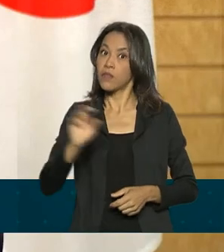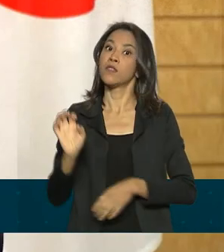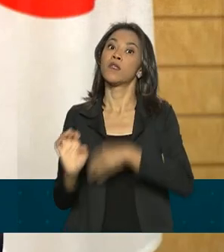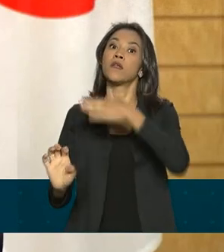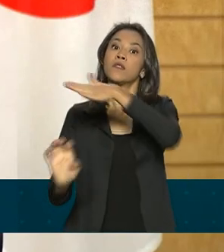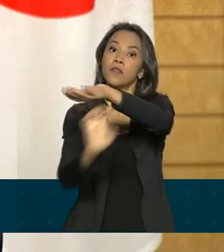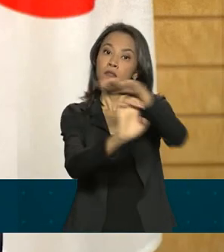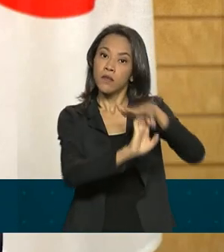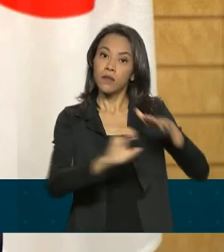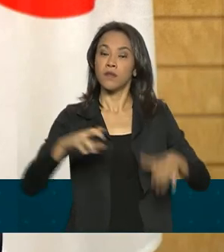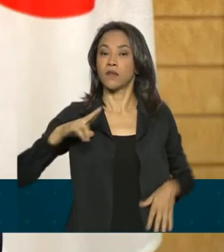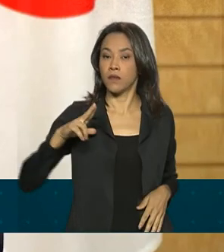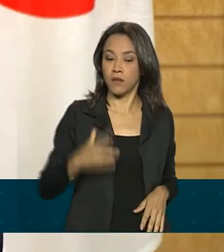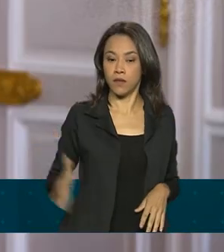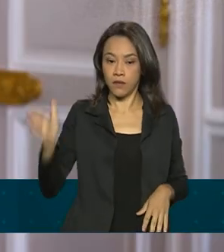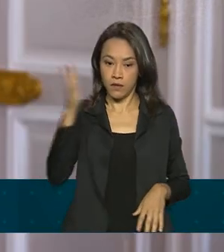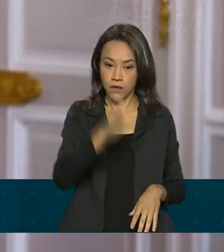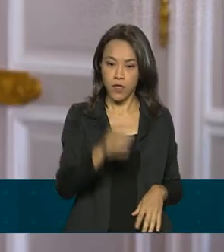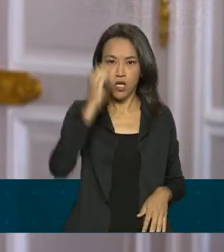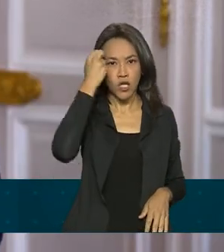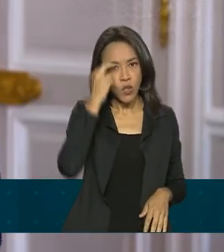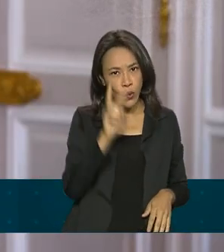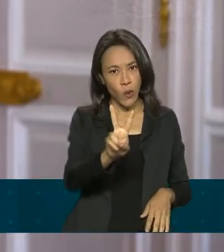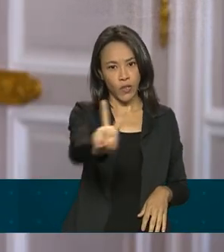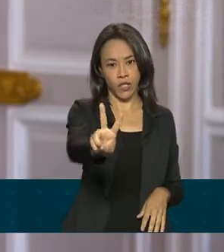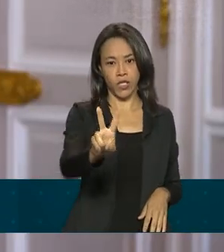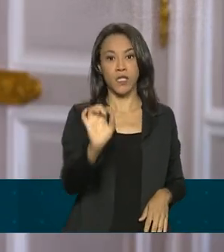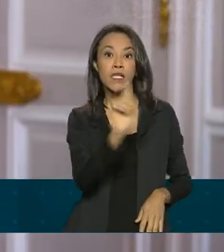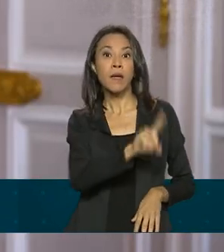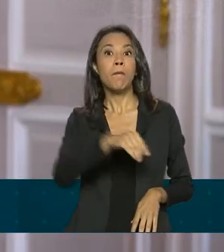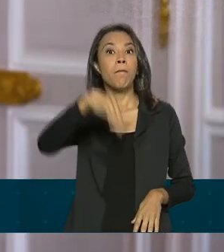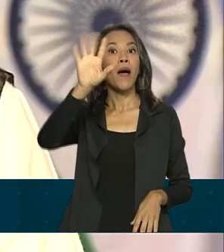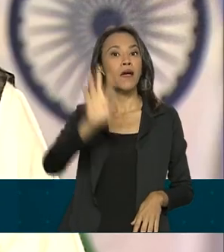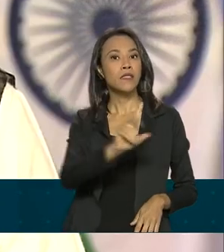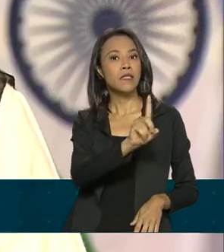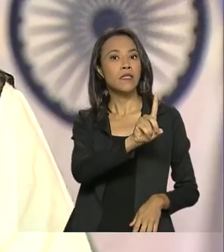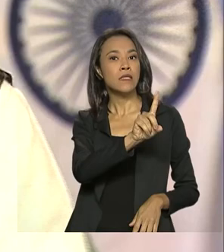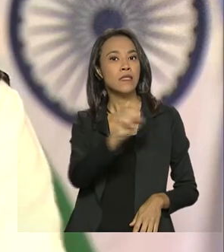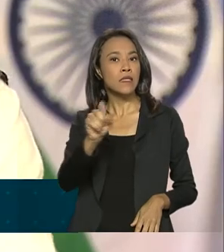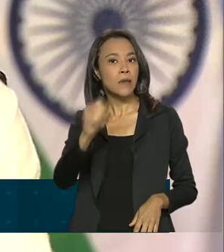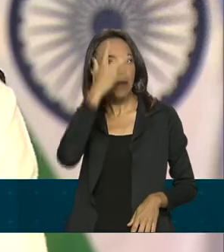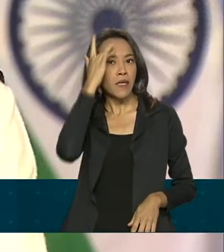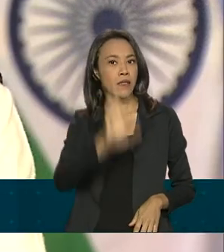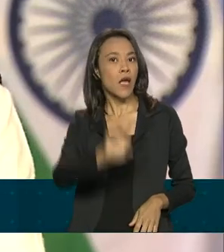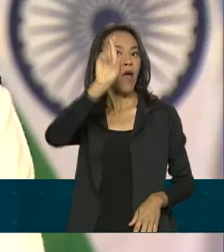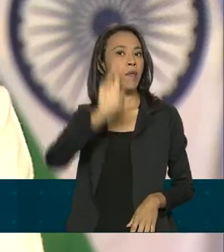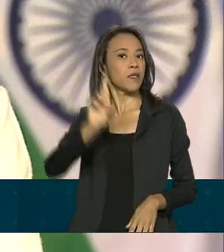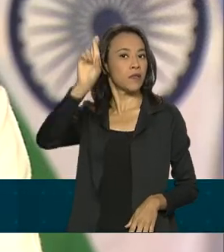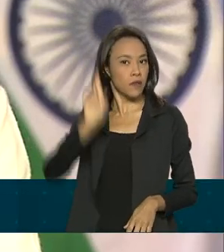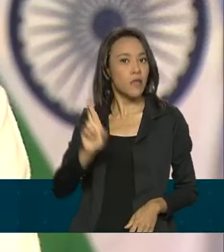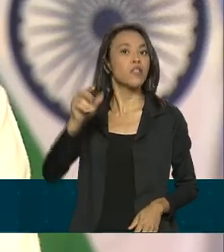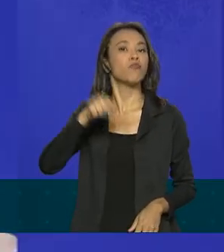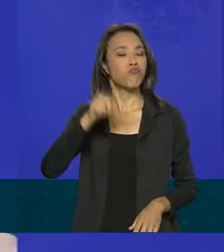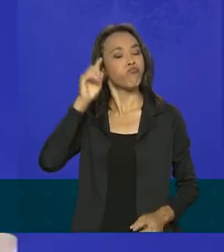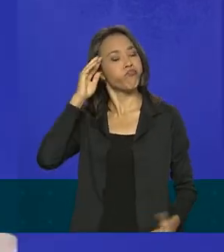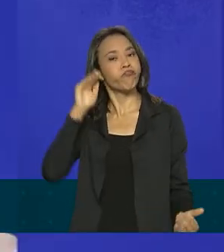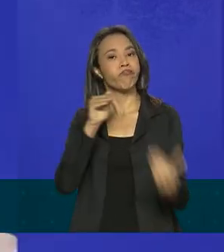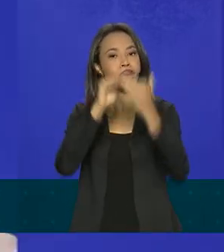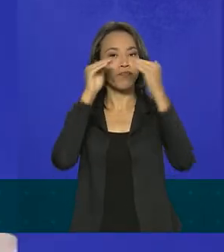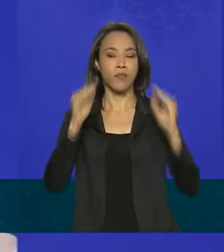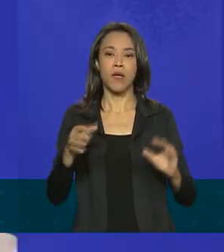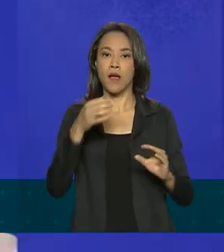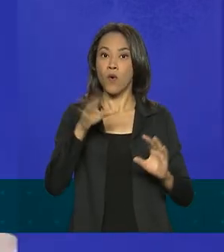Durante dois dias, representantes de mais de 100 países reafirmaram o compromisso com a democracia na Cúpula